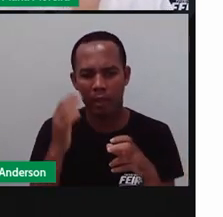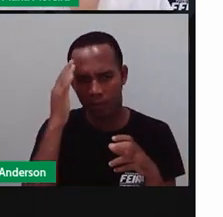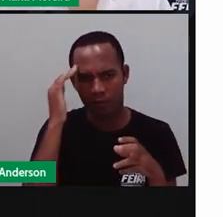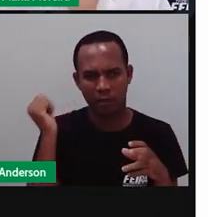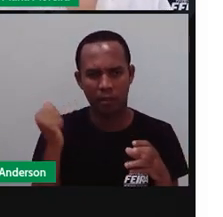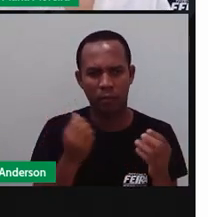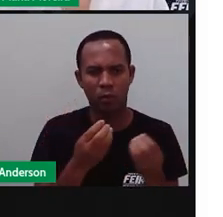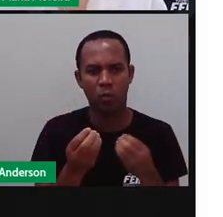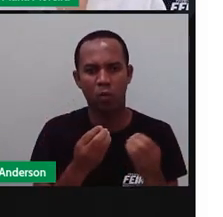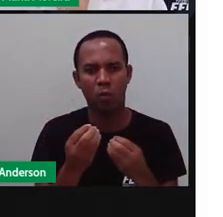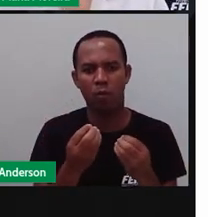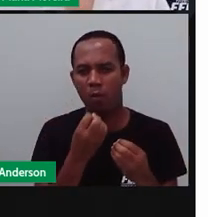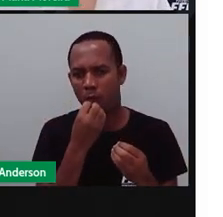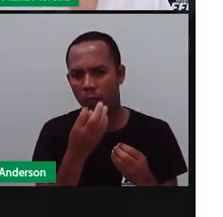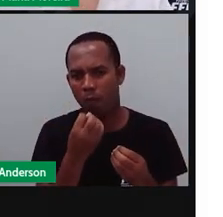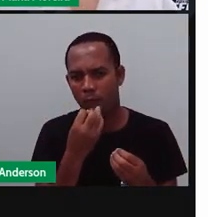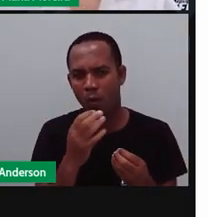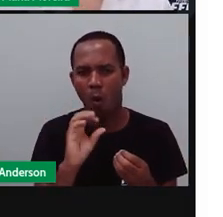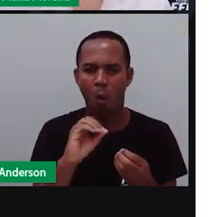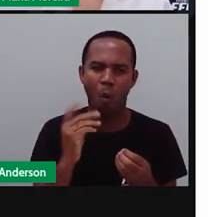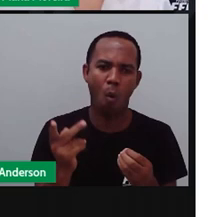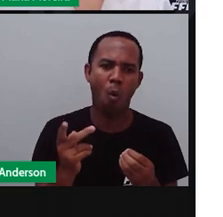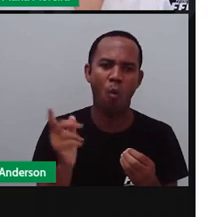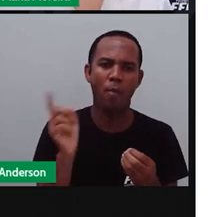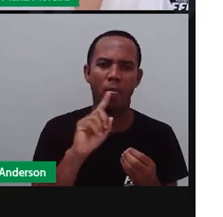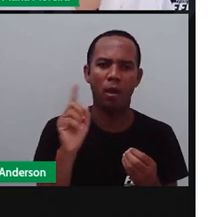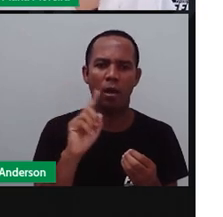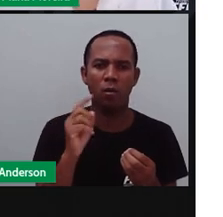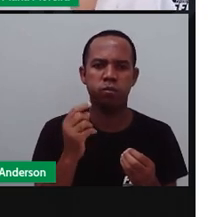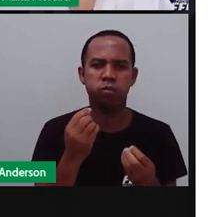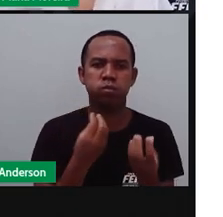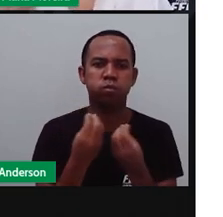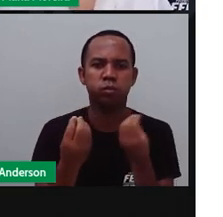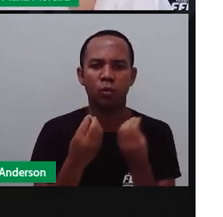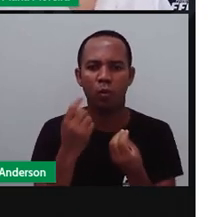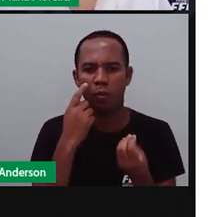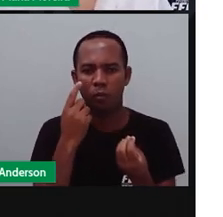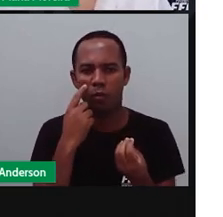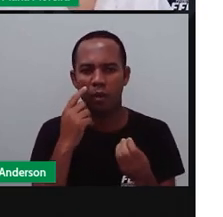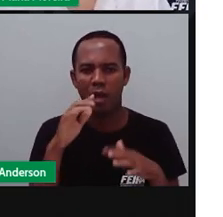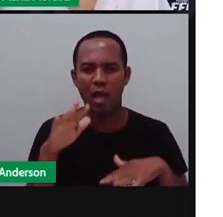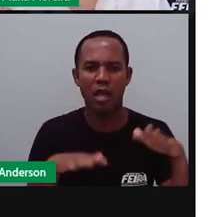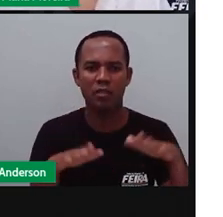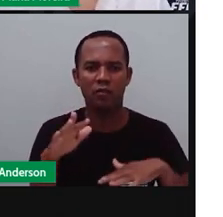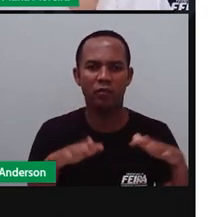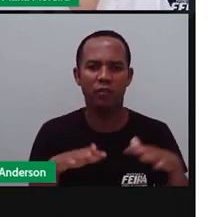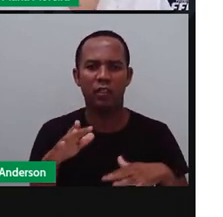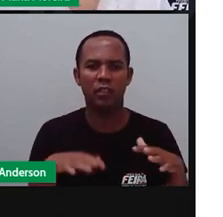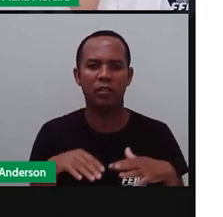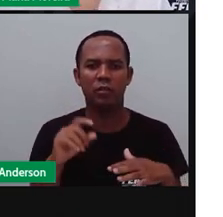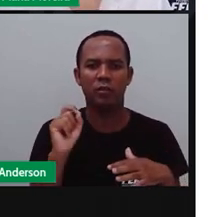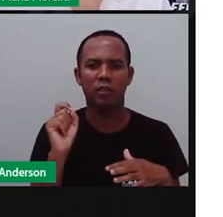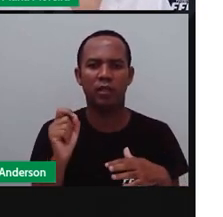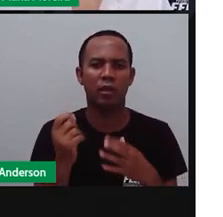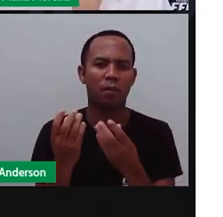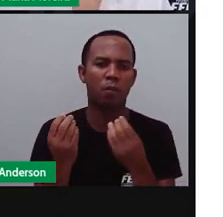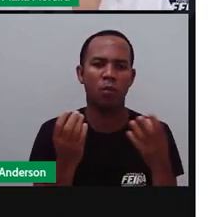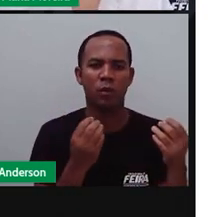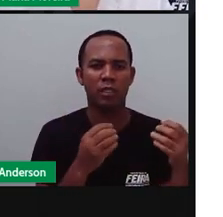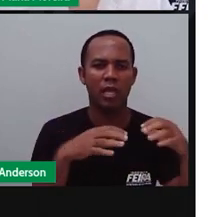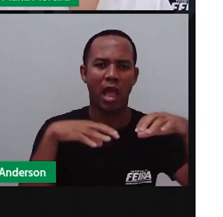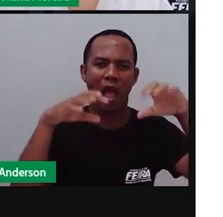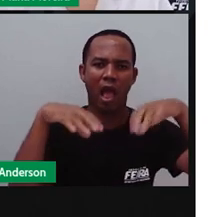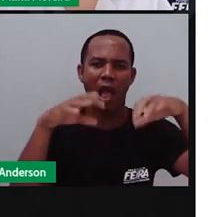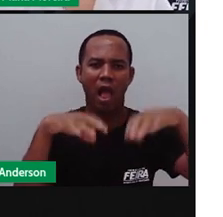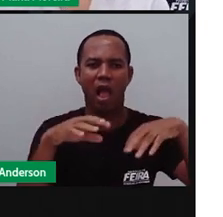se aquele solo ele tá bom pra plantio ou não, né? E aí, às vezes, o solo, ele é alagadiço, como, por exemplo, quando as